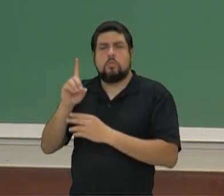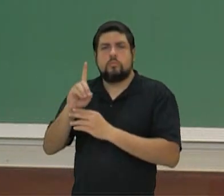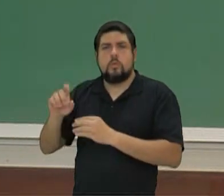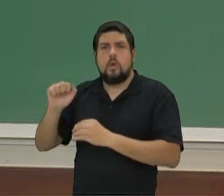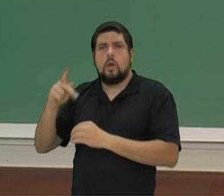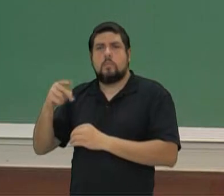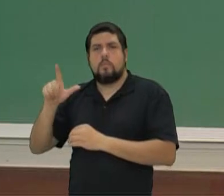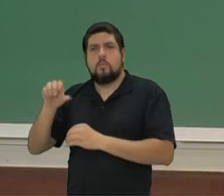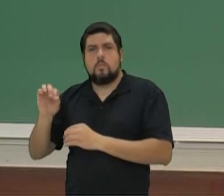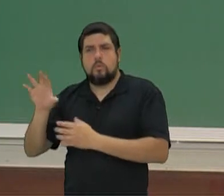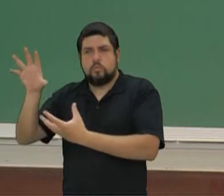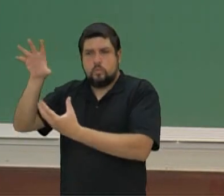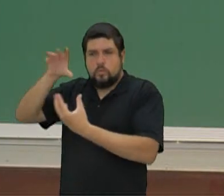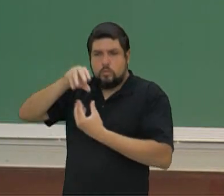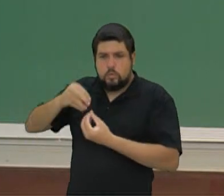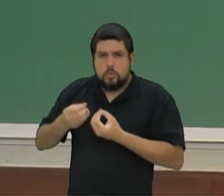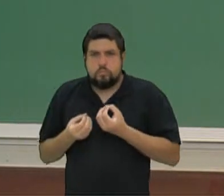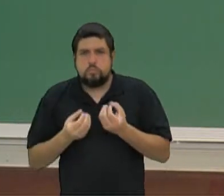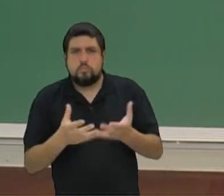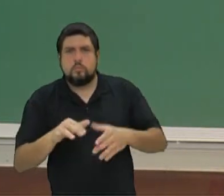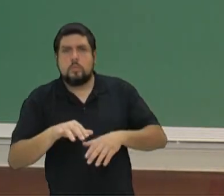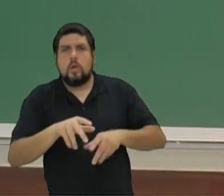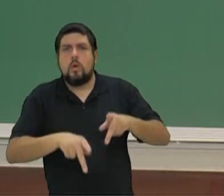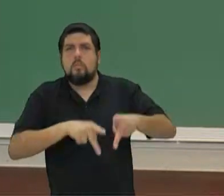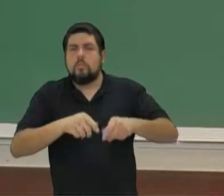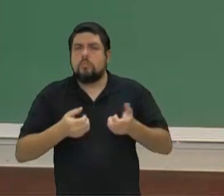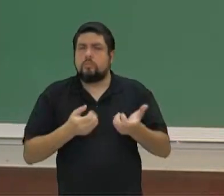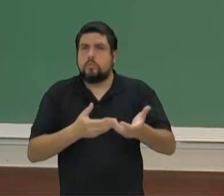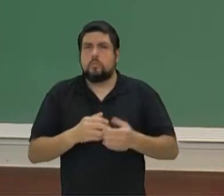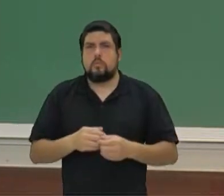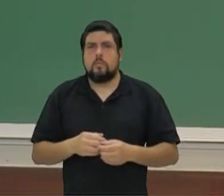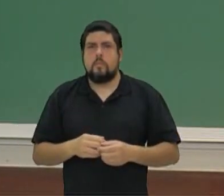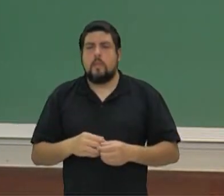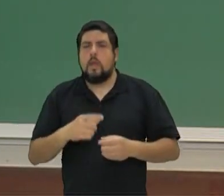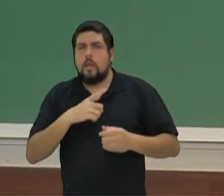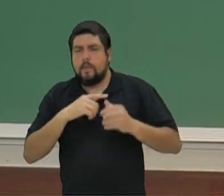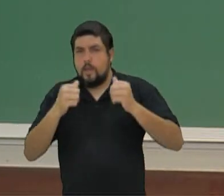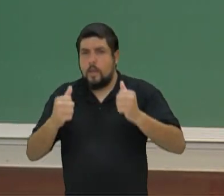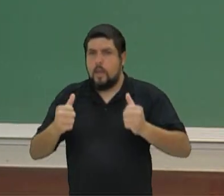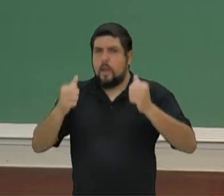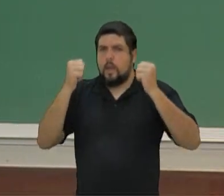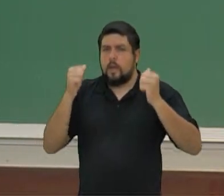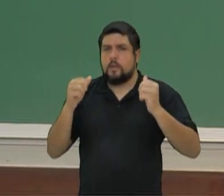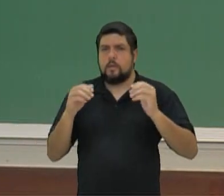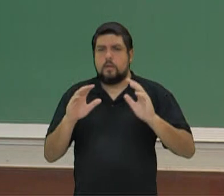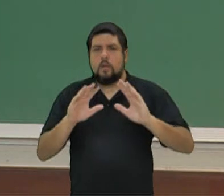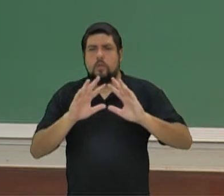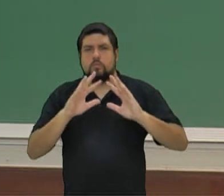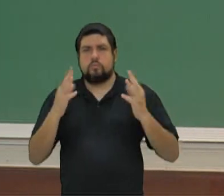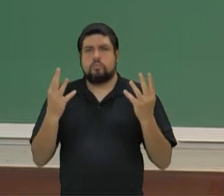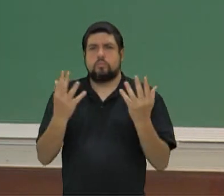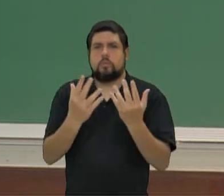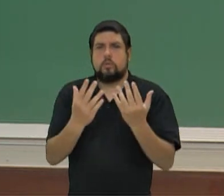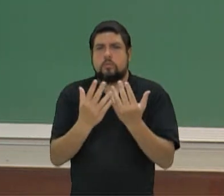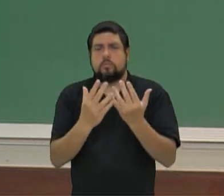achismo não. Foi encontrado no oráculo de Delfos esse daí, uma espécie de portinhola na parte de trás onde ficava a sacerdotisa com